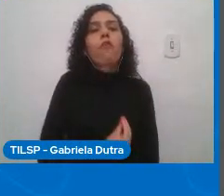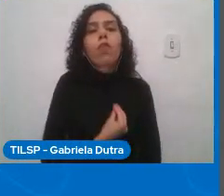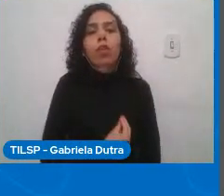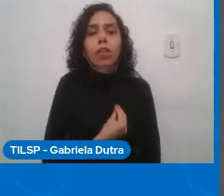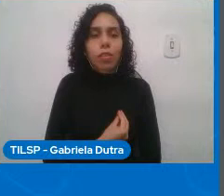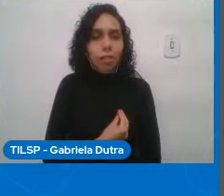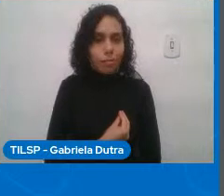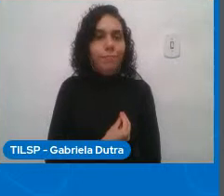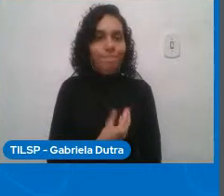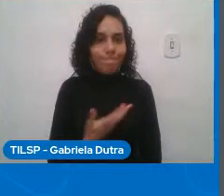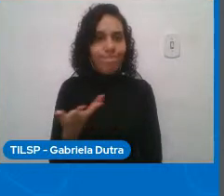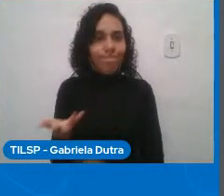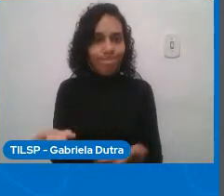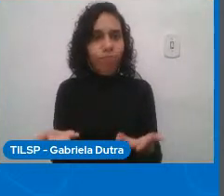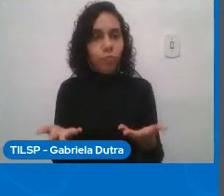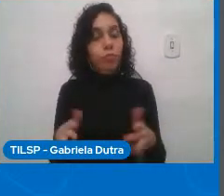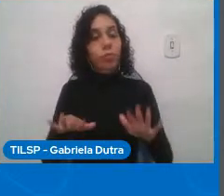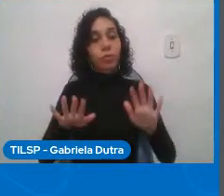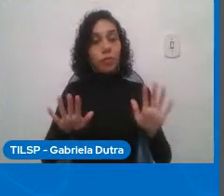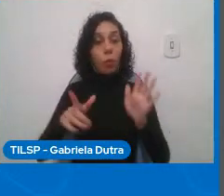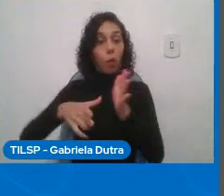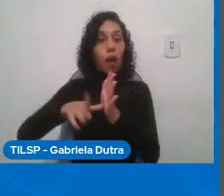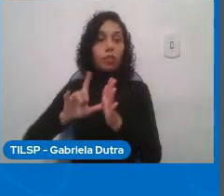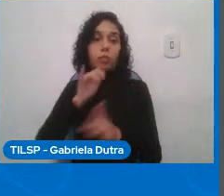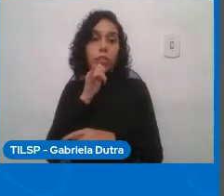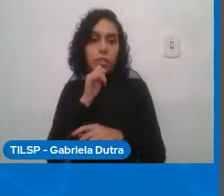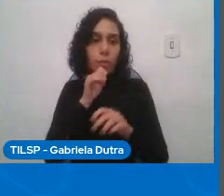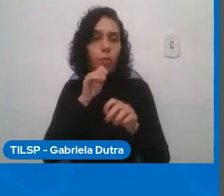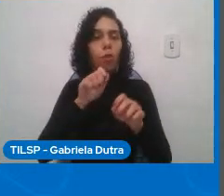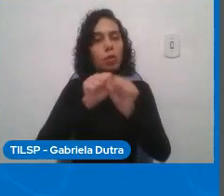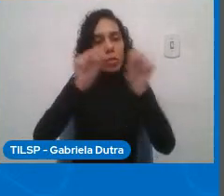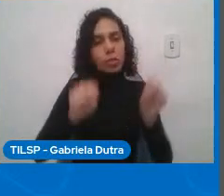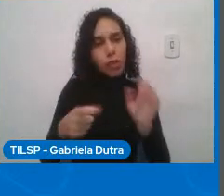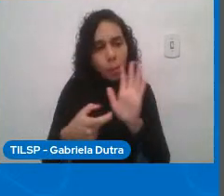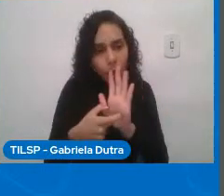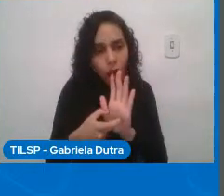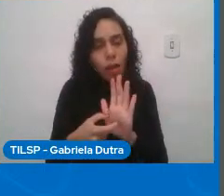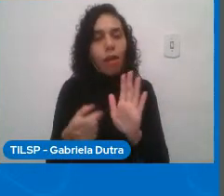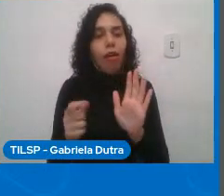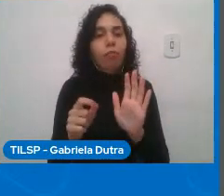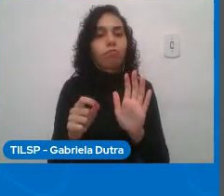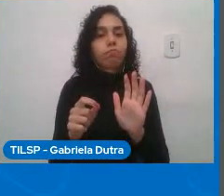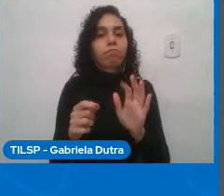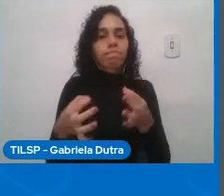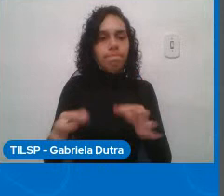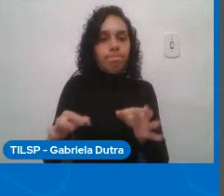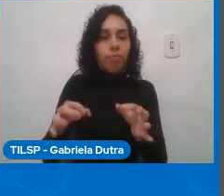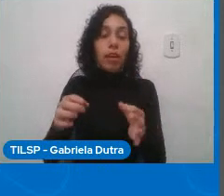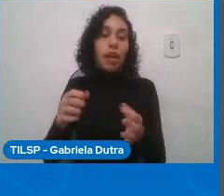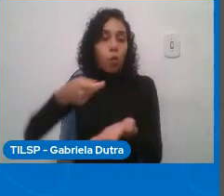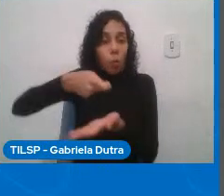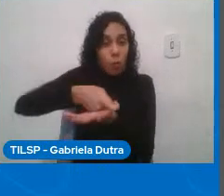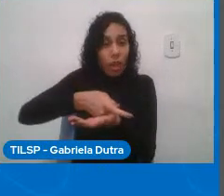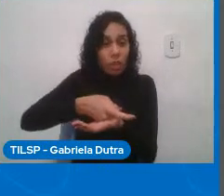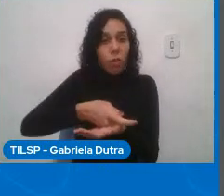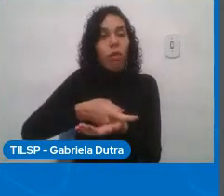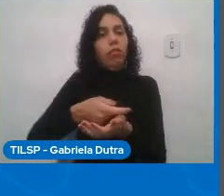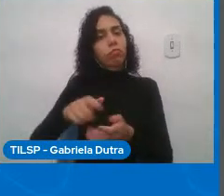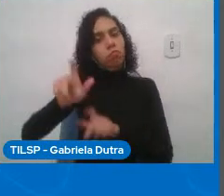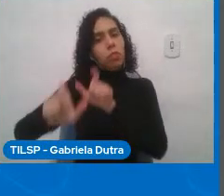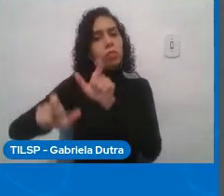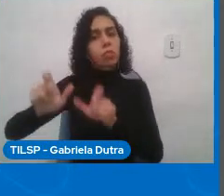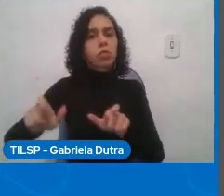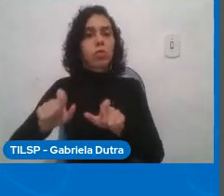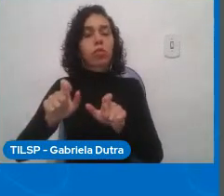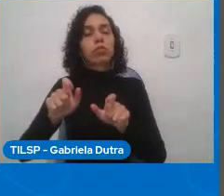institucionalizado, ser obrigatório, as pessoas faziam seus pagamentos com boleto, utilizavam outros